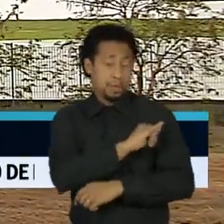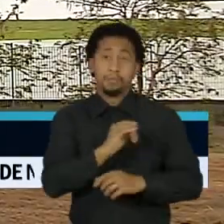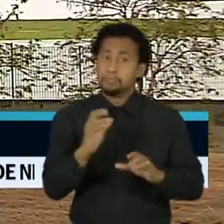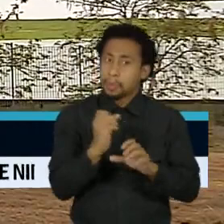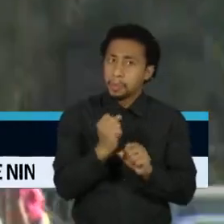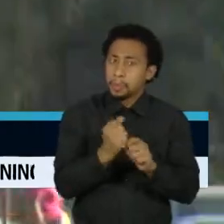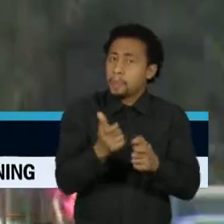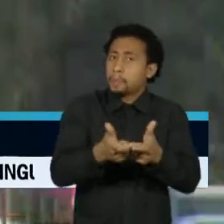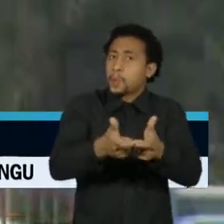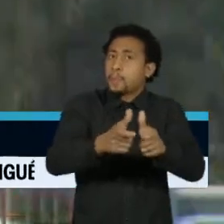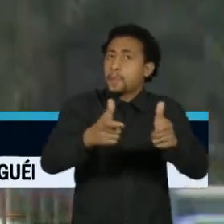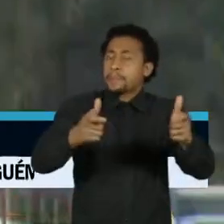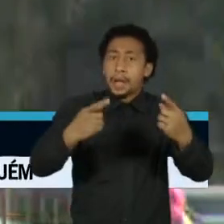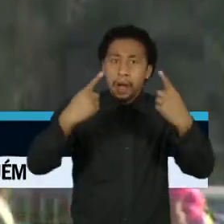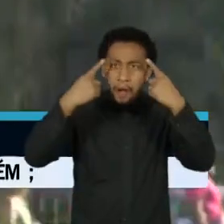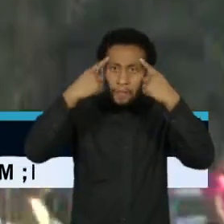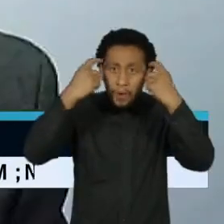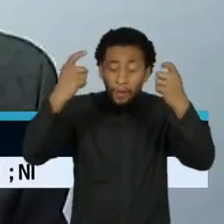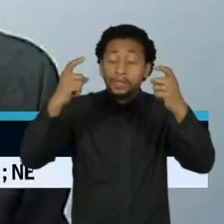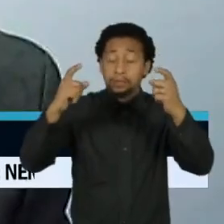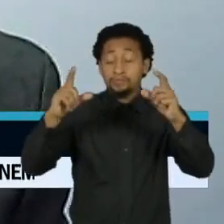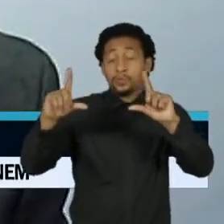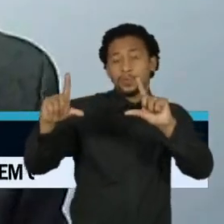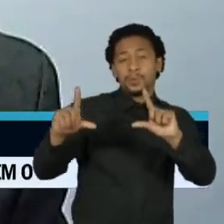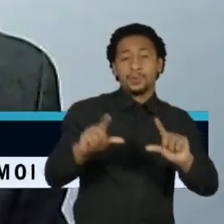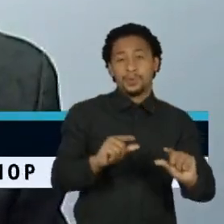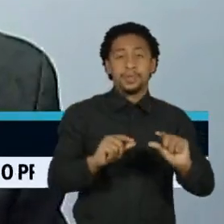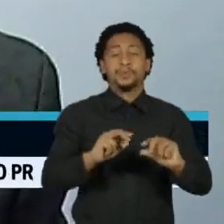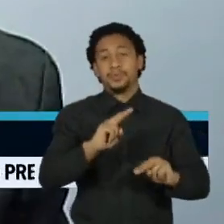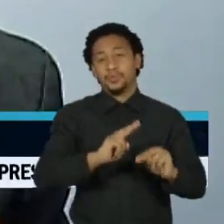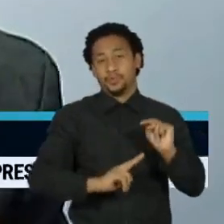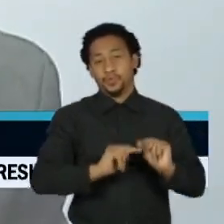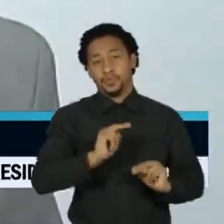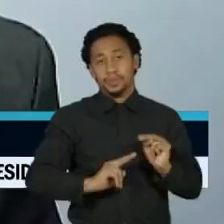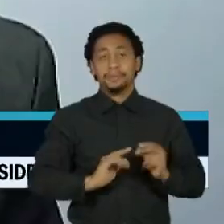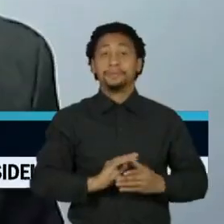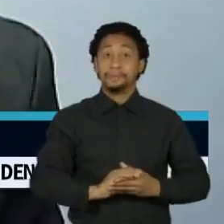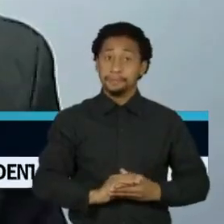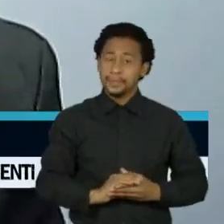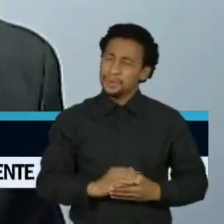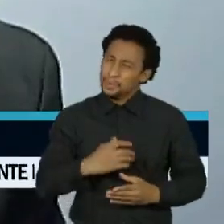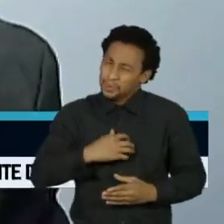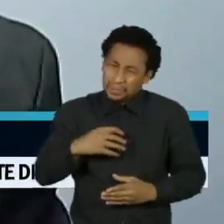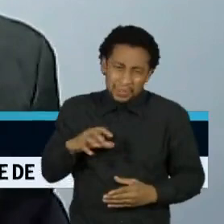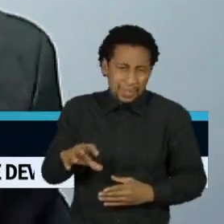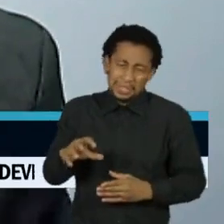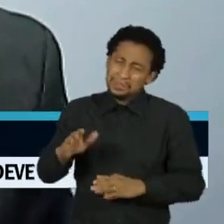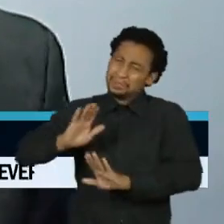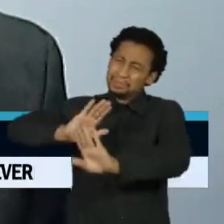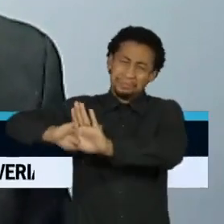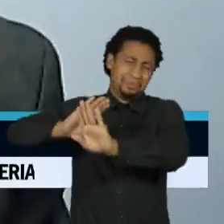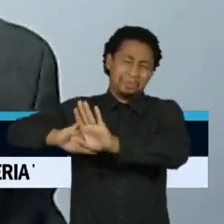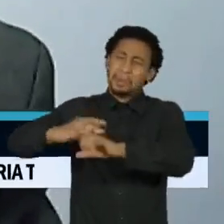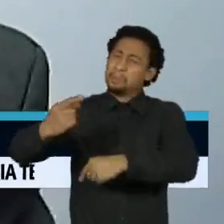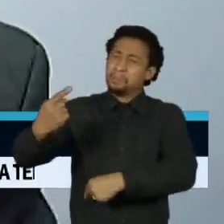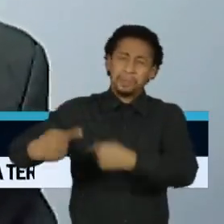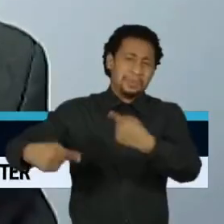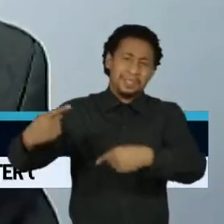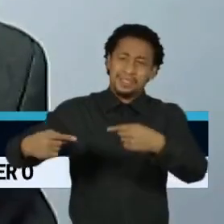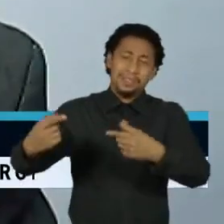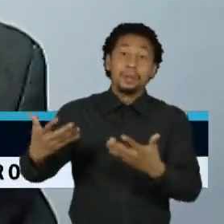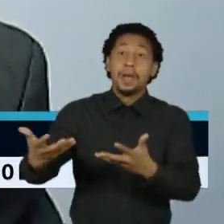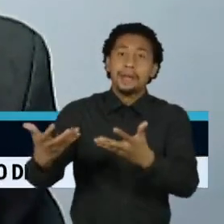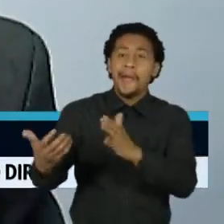tiveram ligeira baixa em junho. Para mim é um comportamento puramente político, uma tentativa sim de apagar